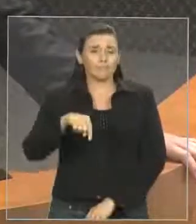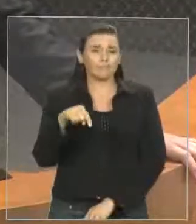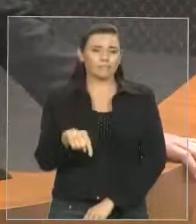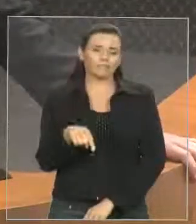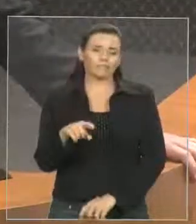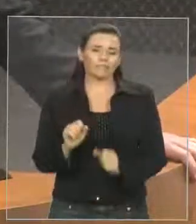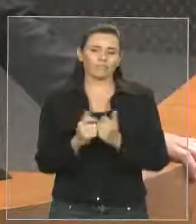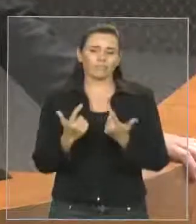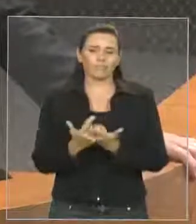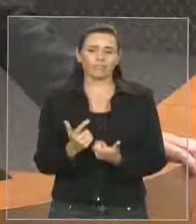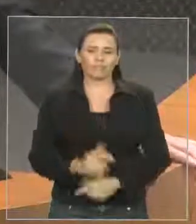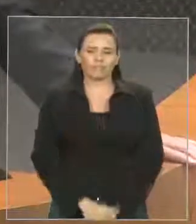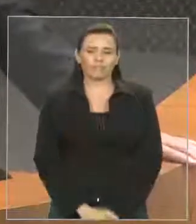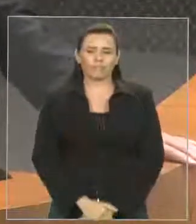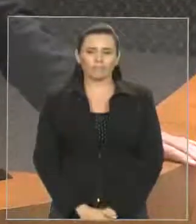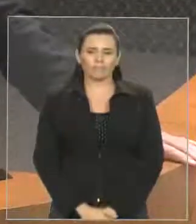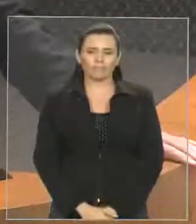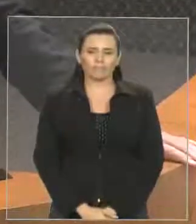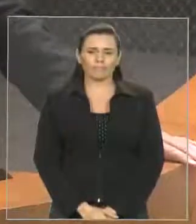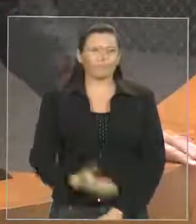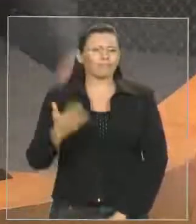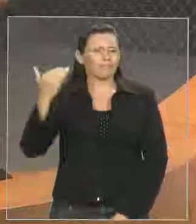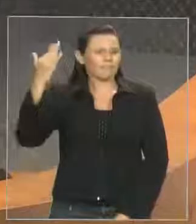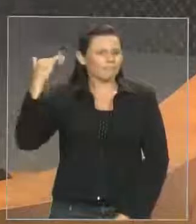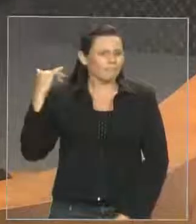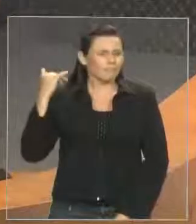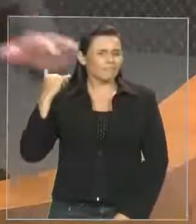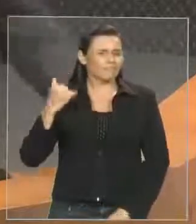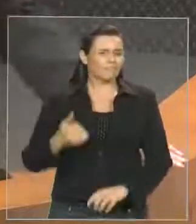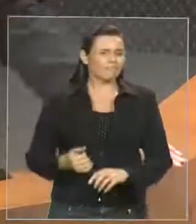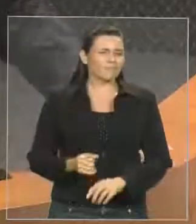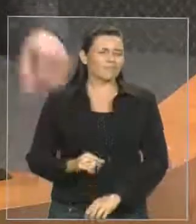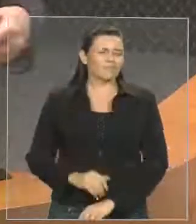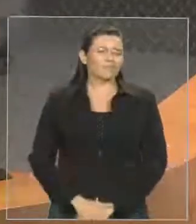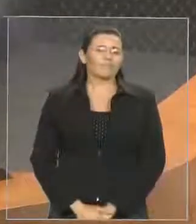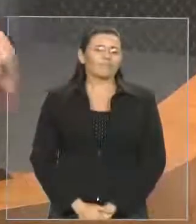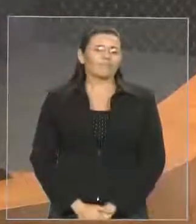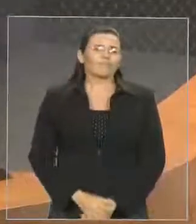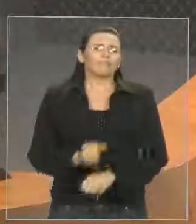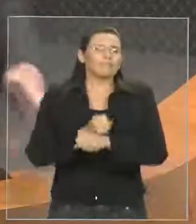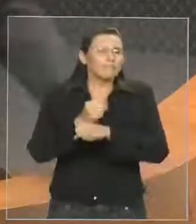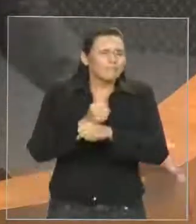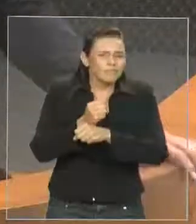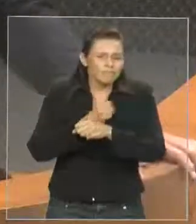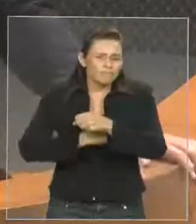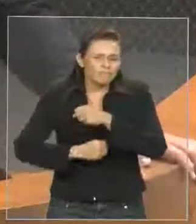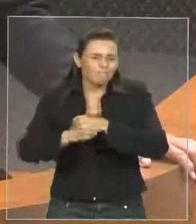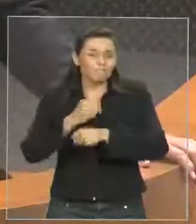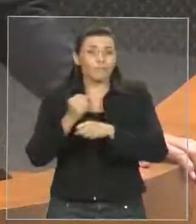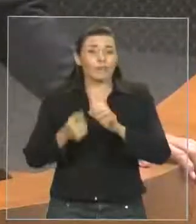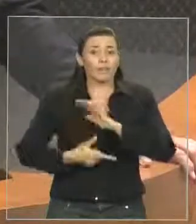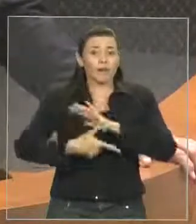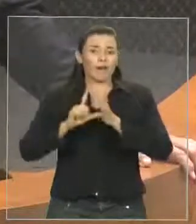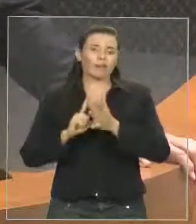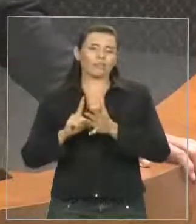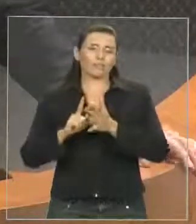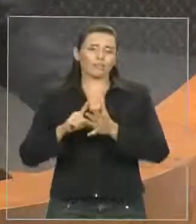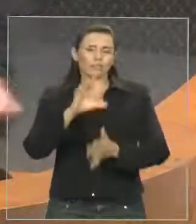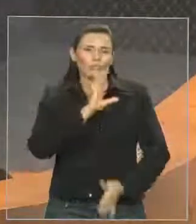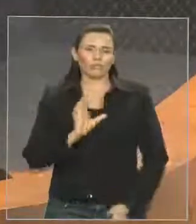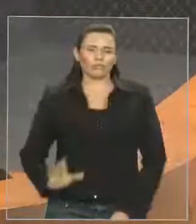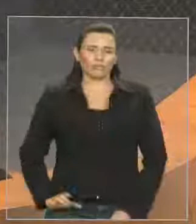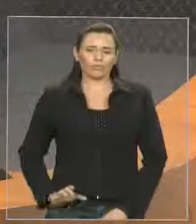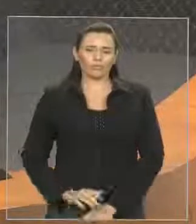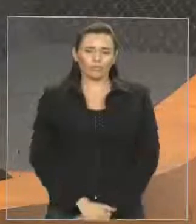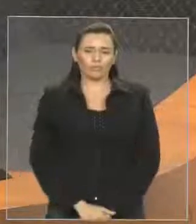nós vimos o primeiro código existente que simbolizava as normas do qual era legisladores que criavam isso.